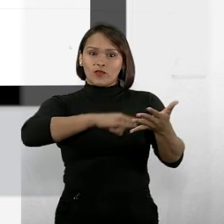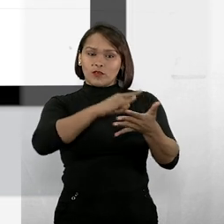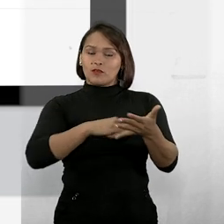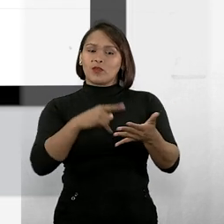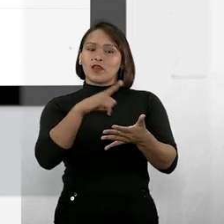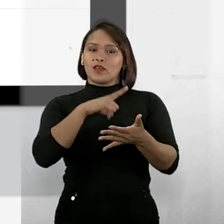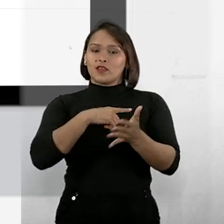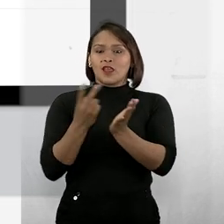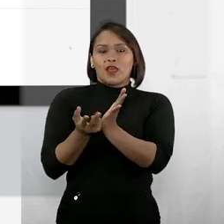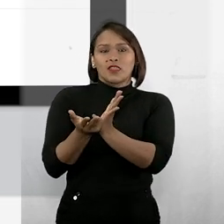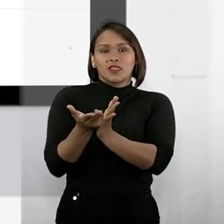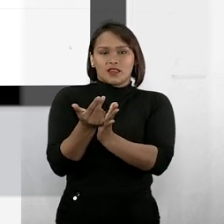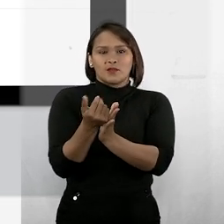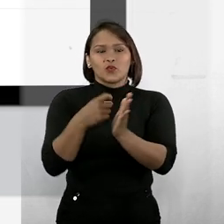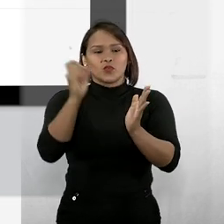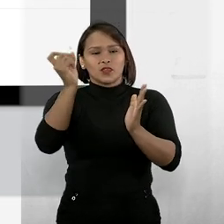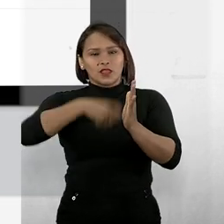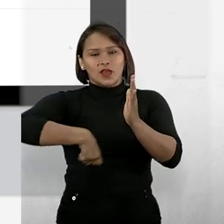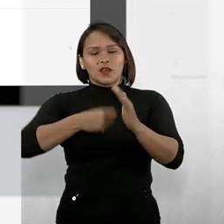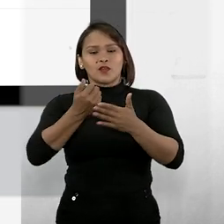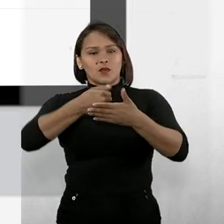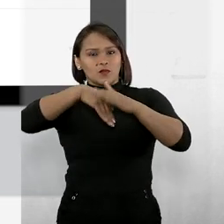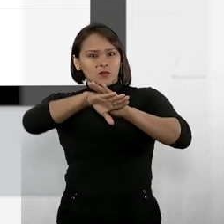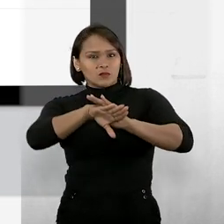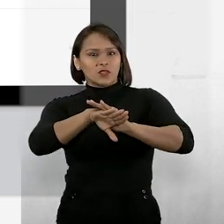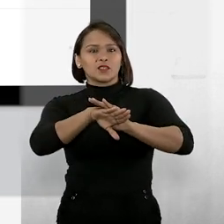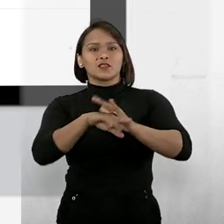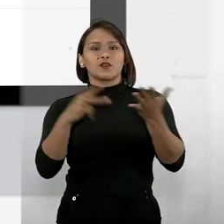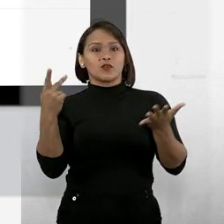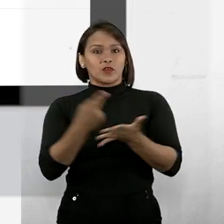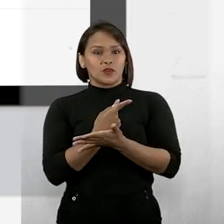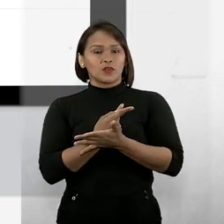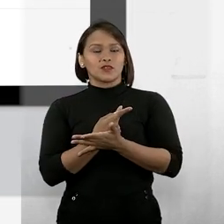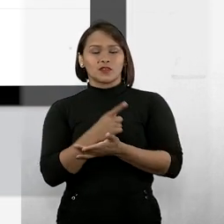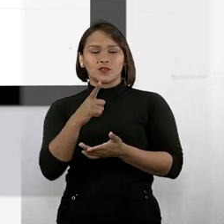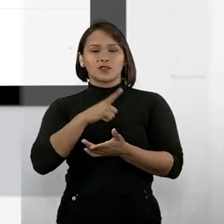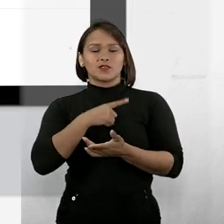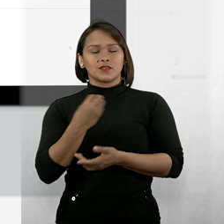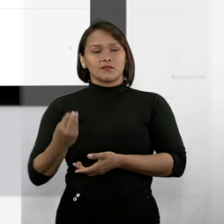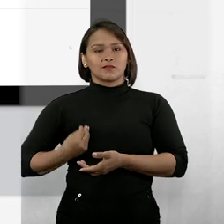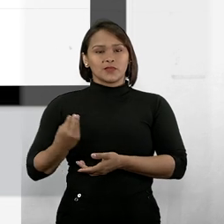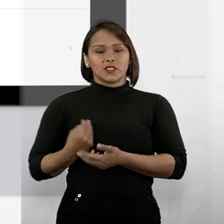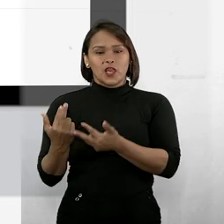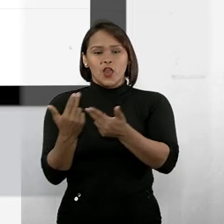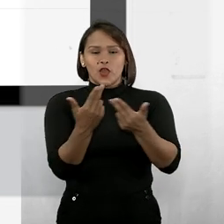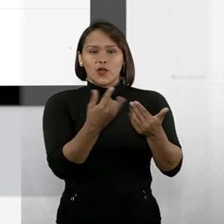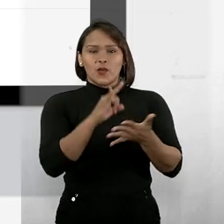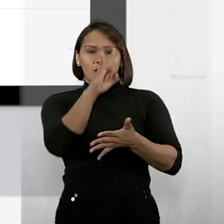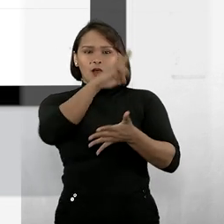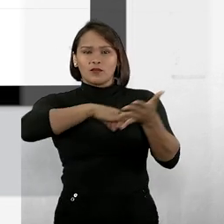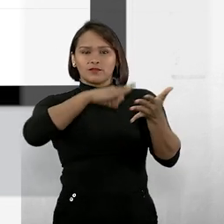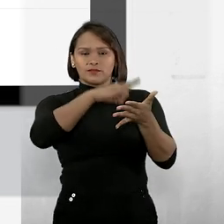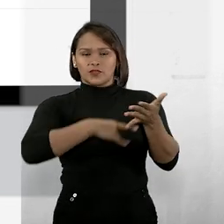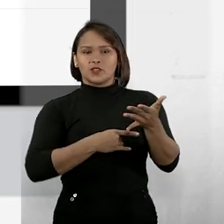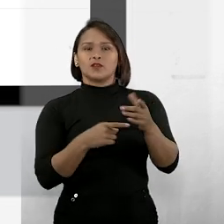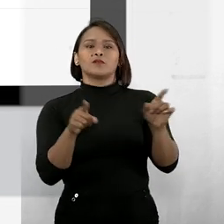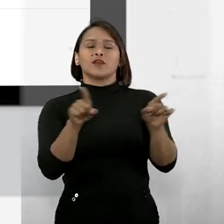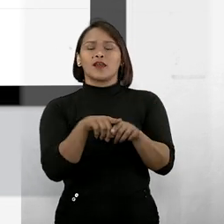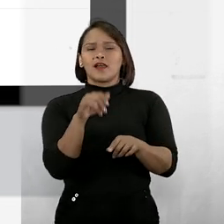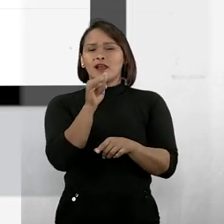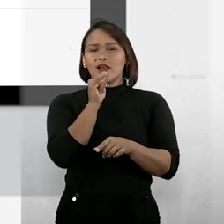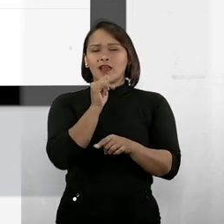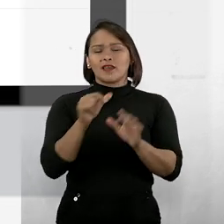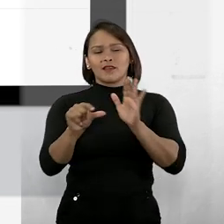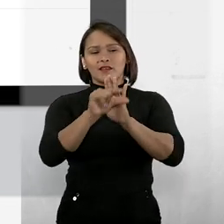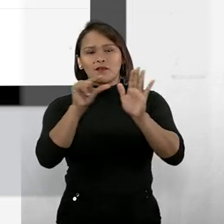que as expressões tributário e prescrição intercorrente estão presentes no mesmo campo, ainda